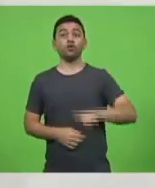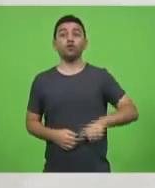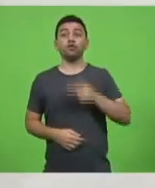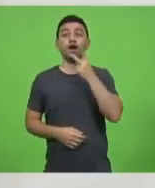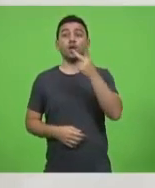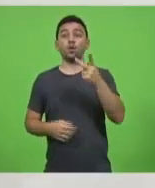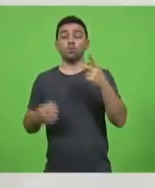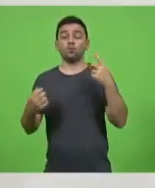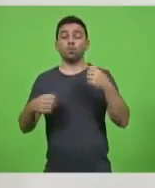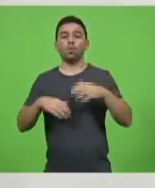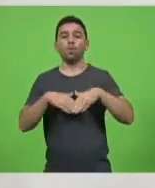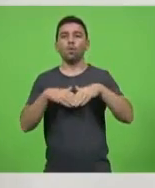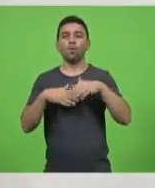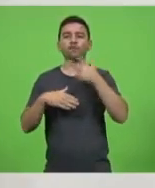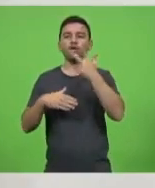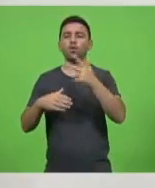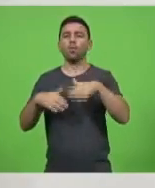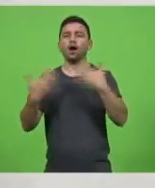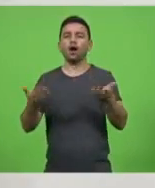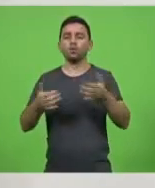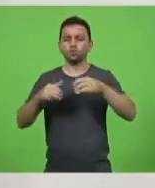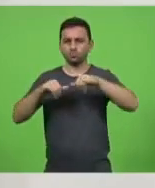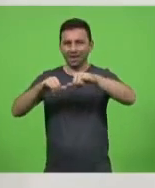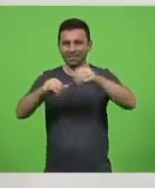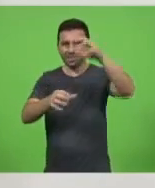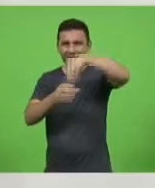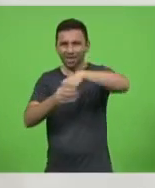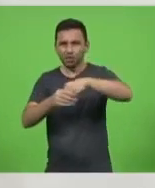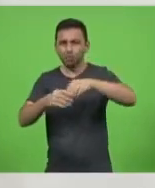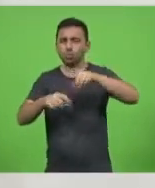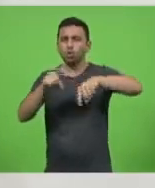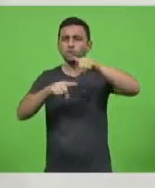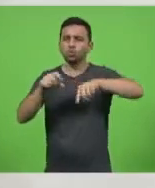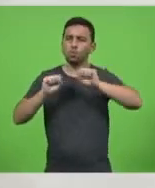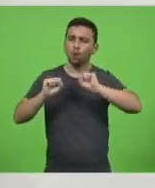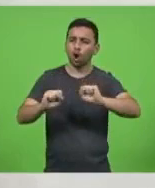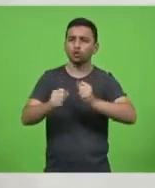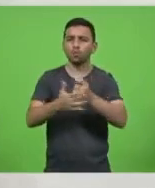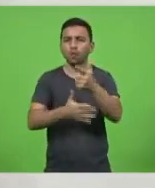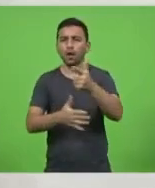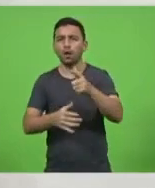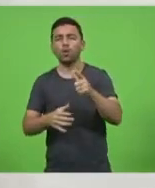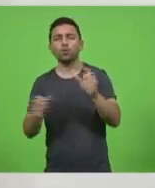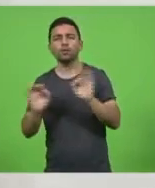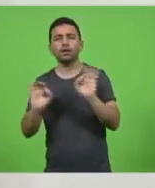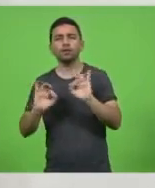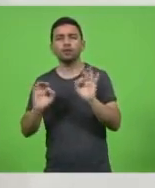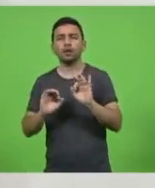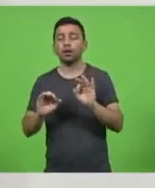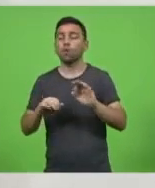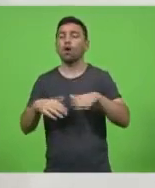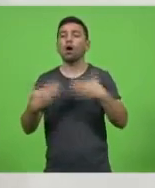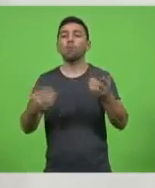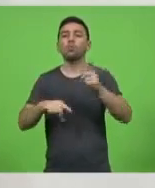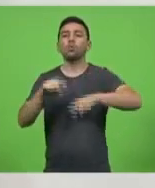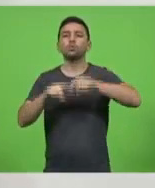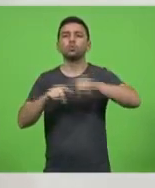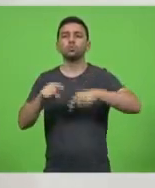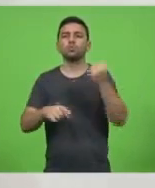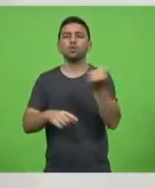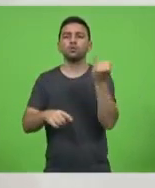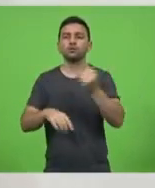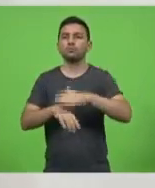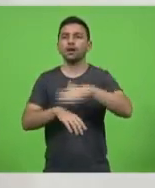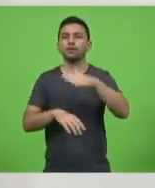prateleira do supermercado que o cidadão pode comprar ou não. Quais são os produtos essenciais? Ora, pelo amor de